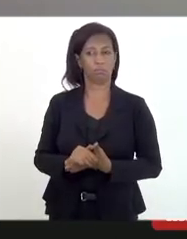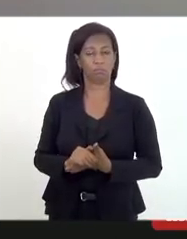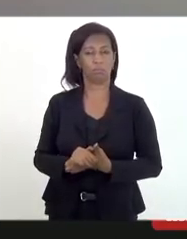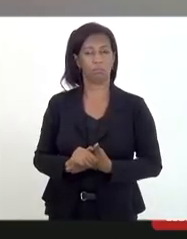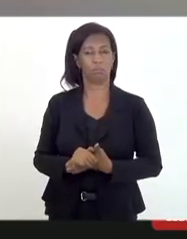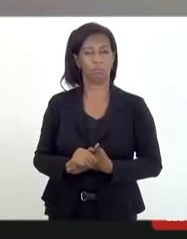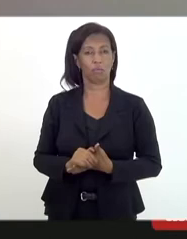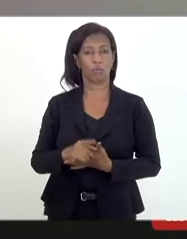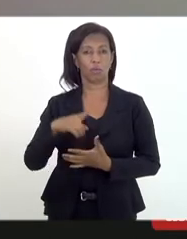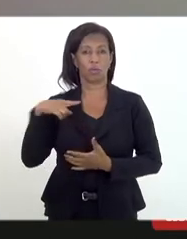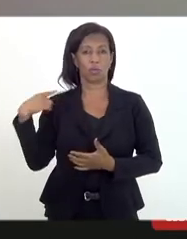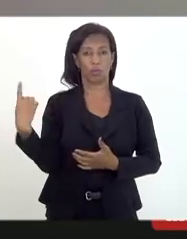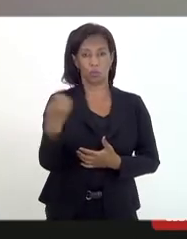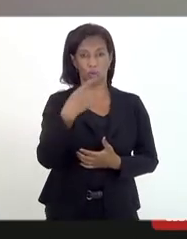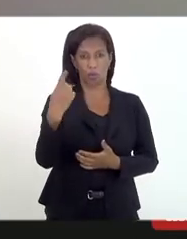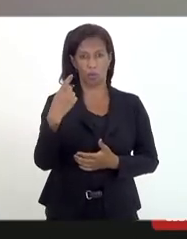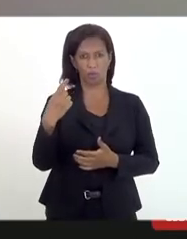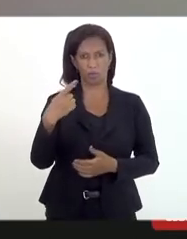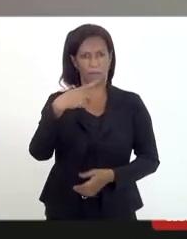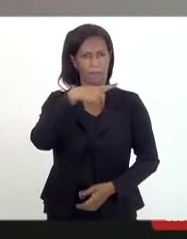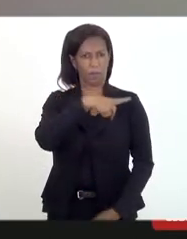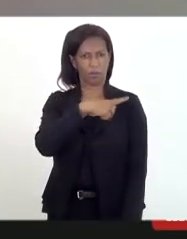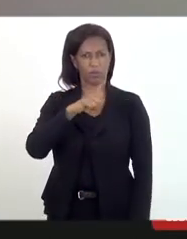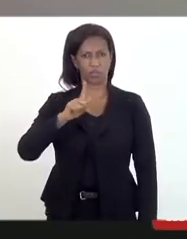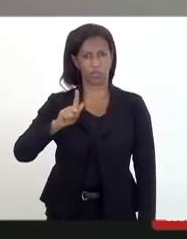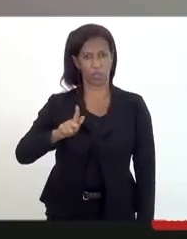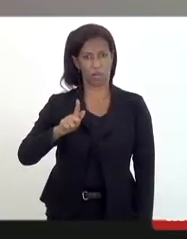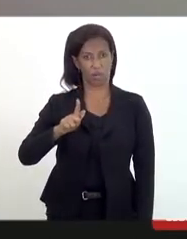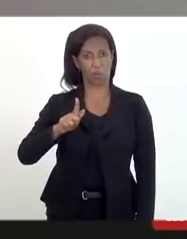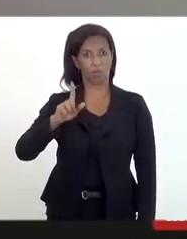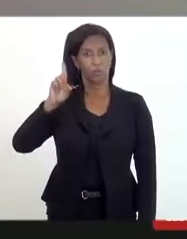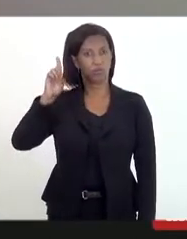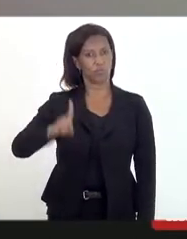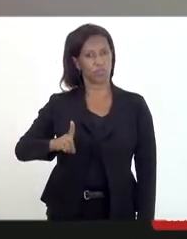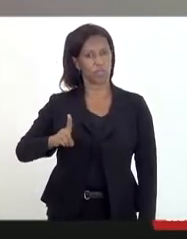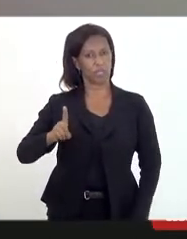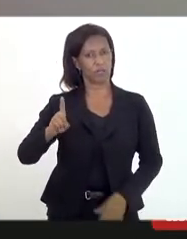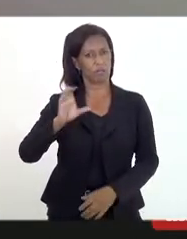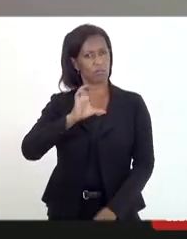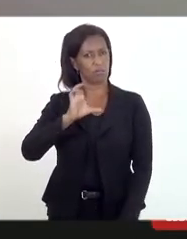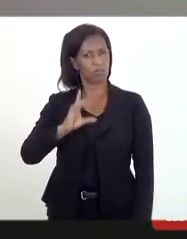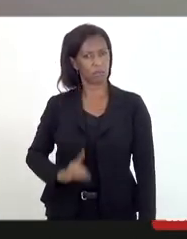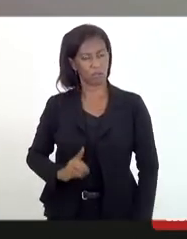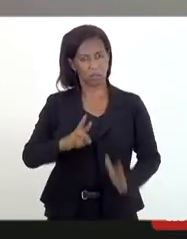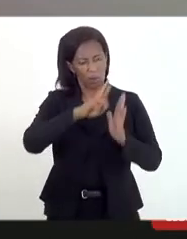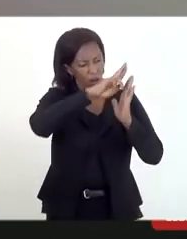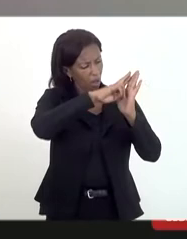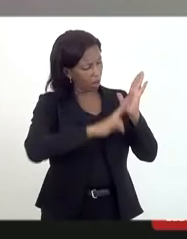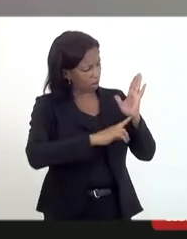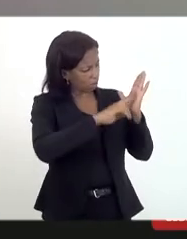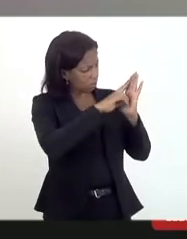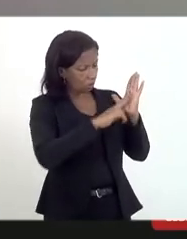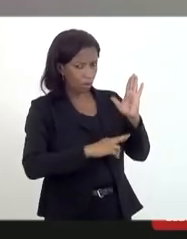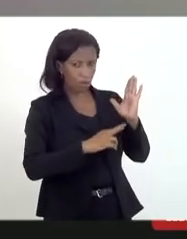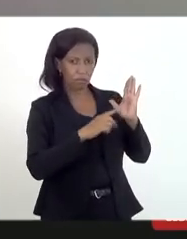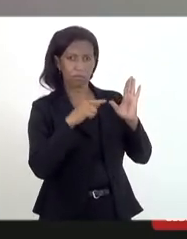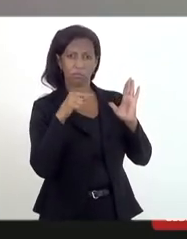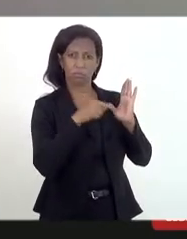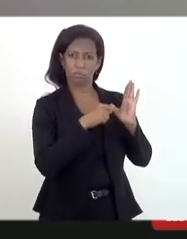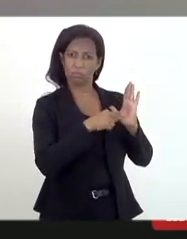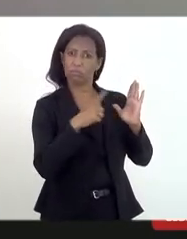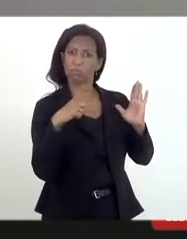que nós produzimos no âmbito da Procuradoria Federal do Direito do Cidadão. Esse relatório tinha, vou voltar um pouquinho,